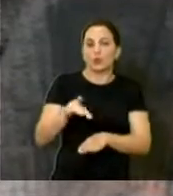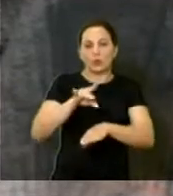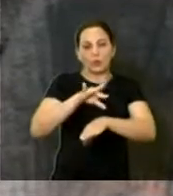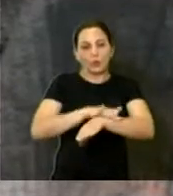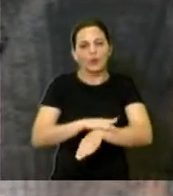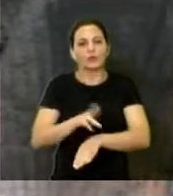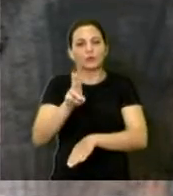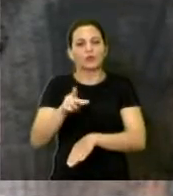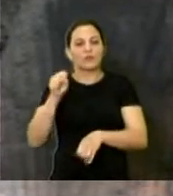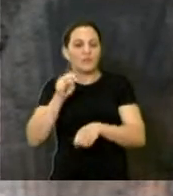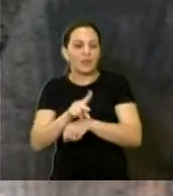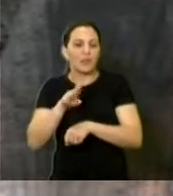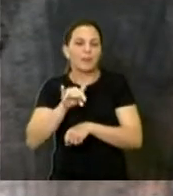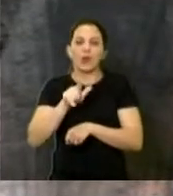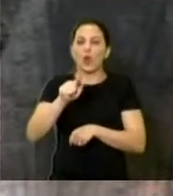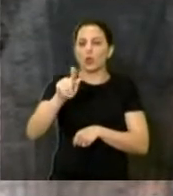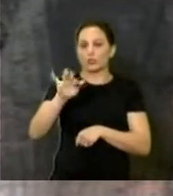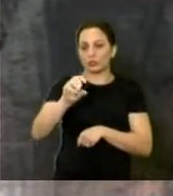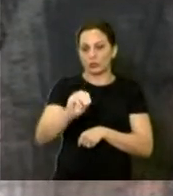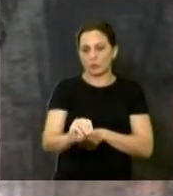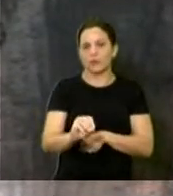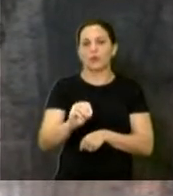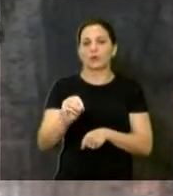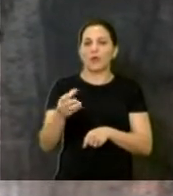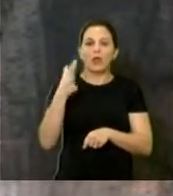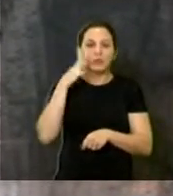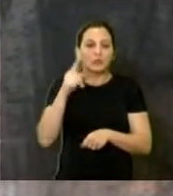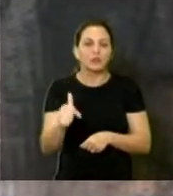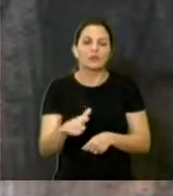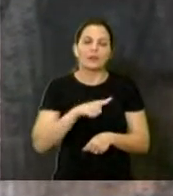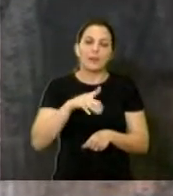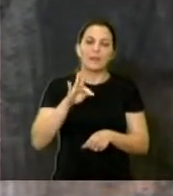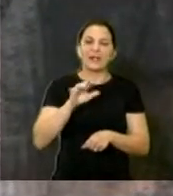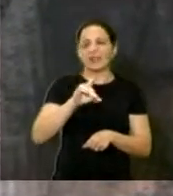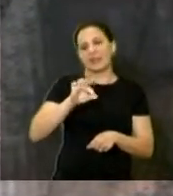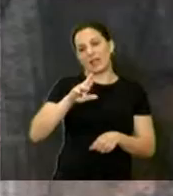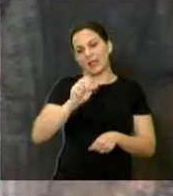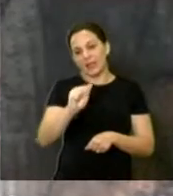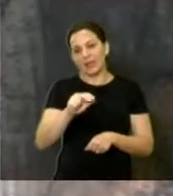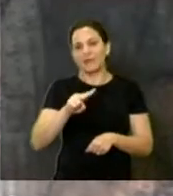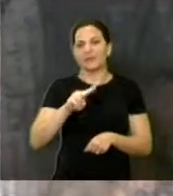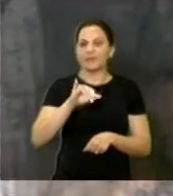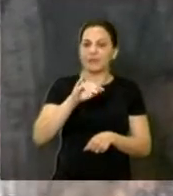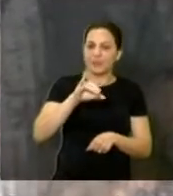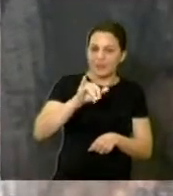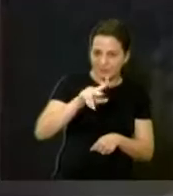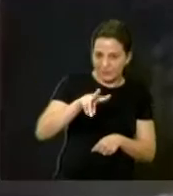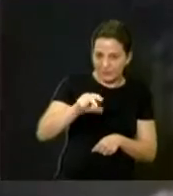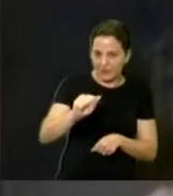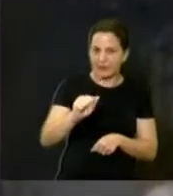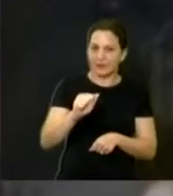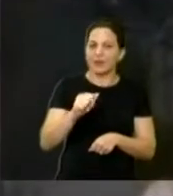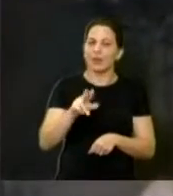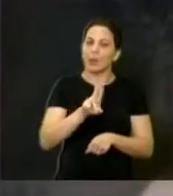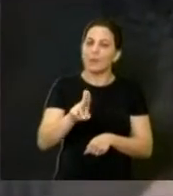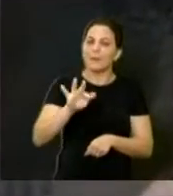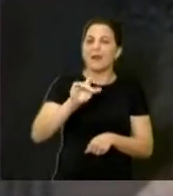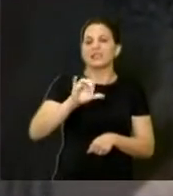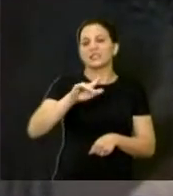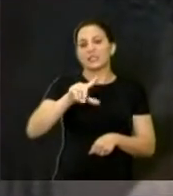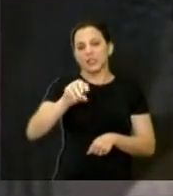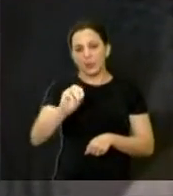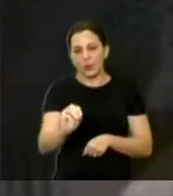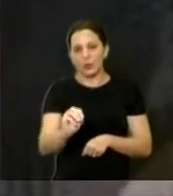biológico. Uma solução que contém uma bactéria viva, chamada bacilo turingiense, que ataca a